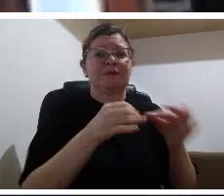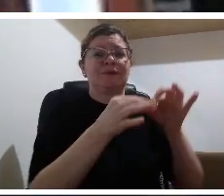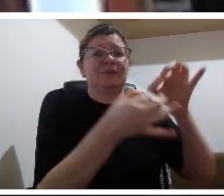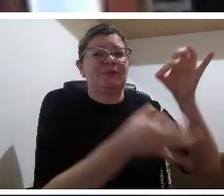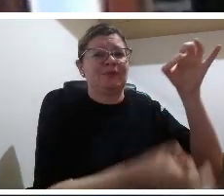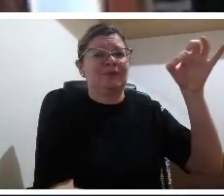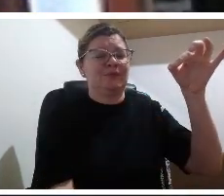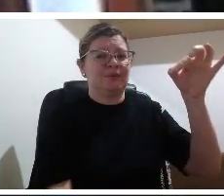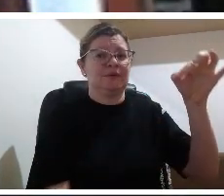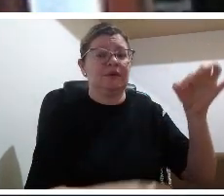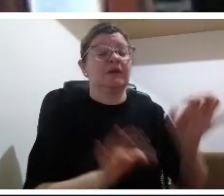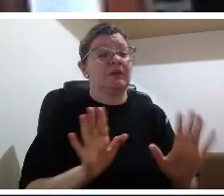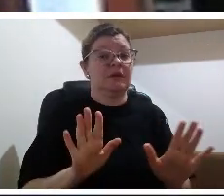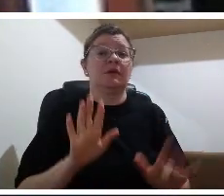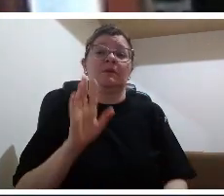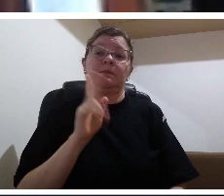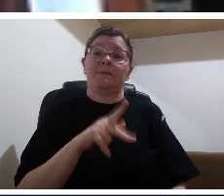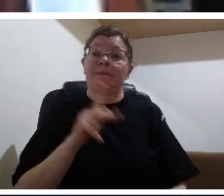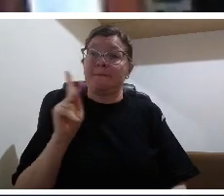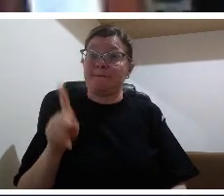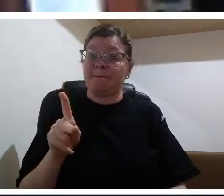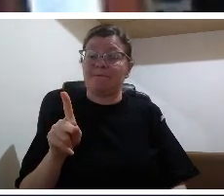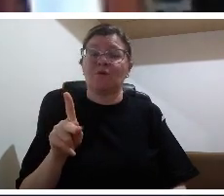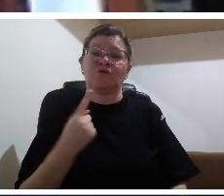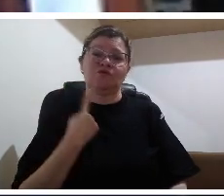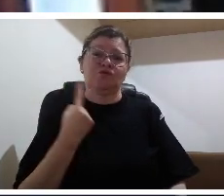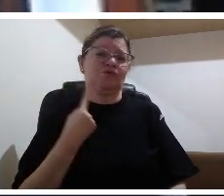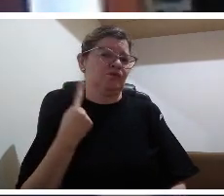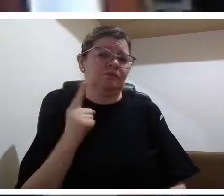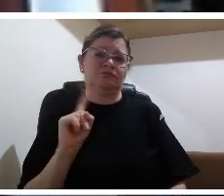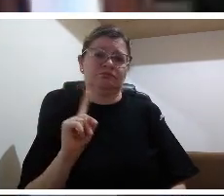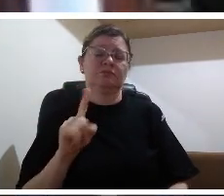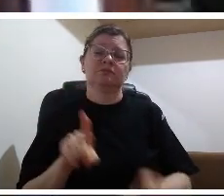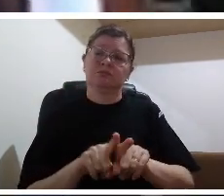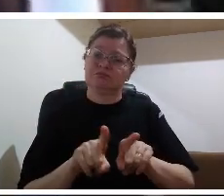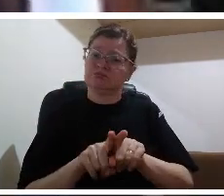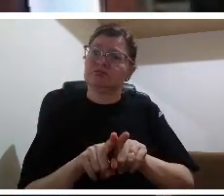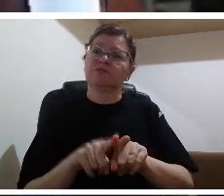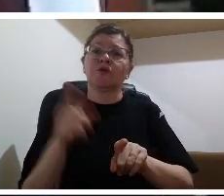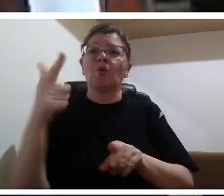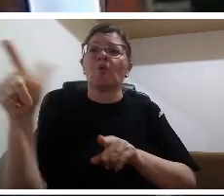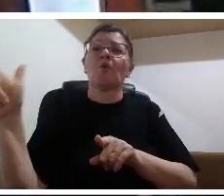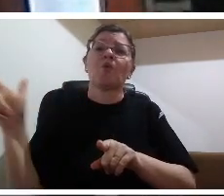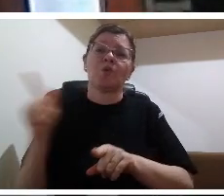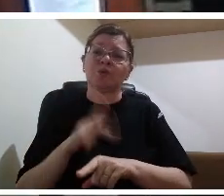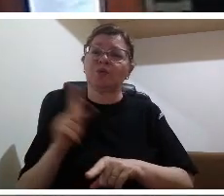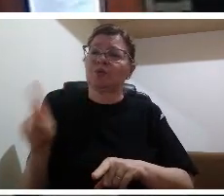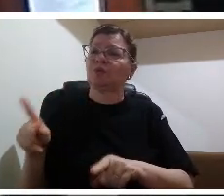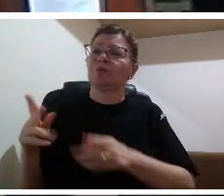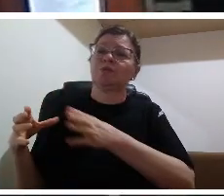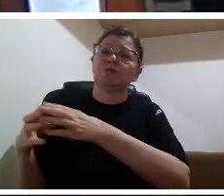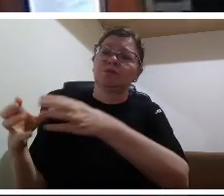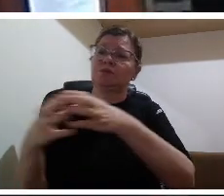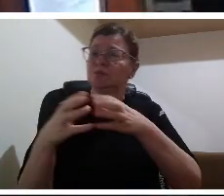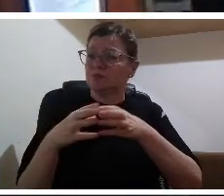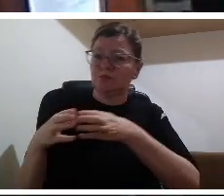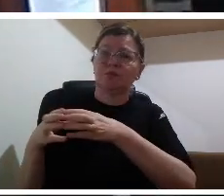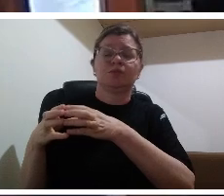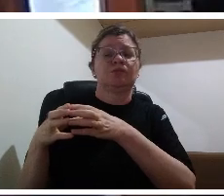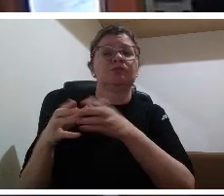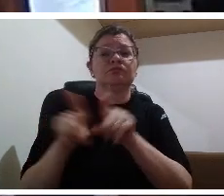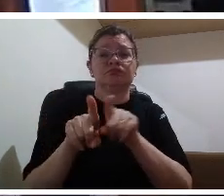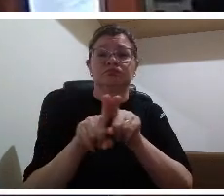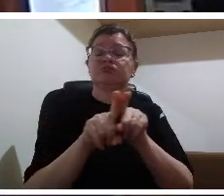professores verificar quais os conhecimentos essenciais daqueles que estão propostos